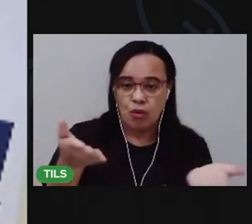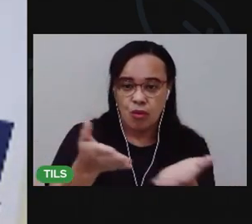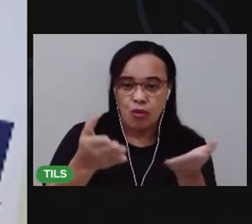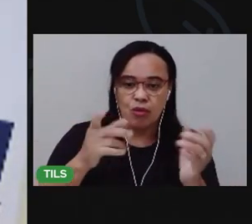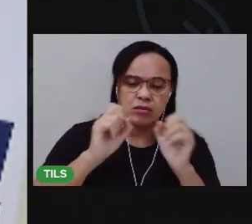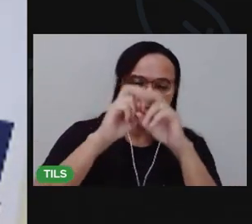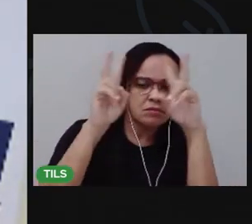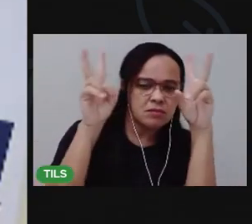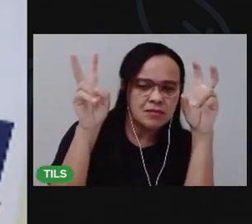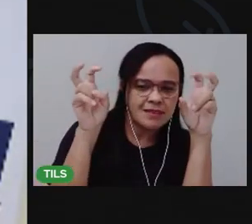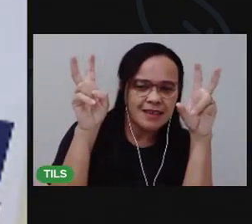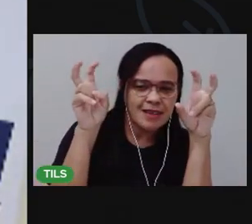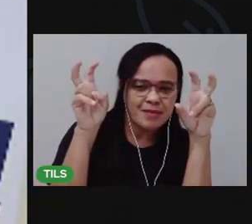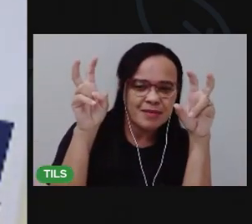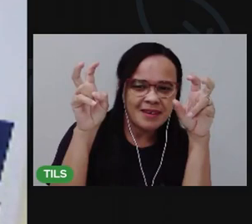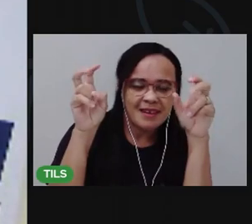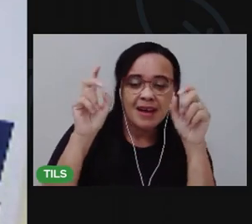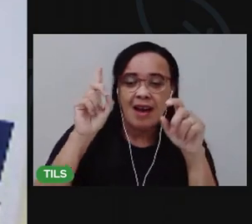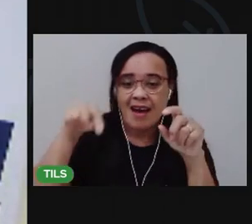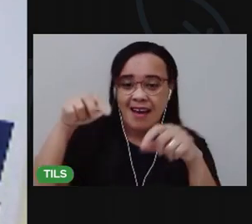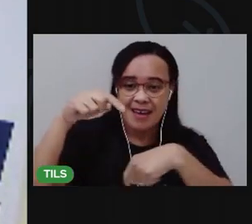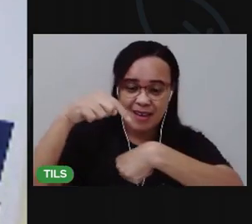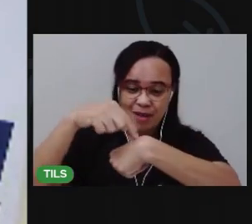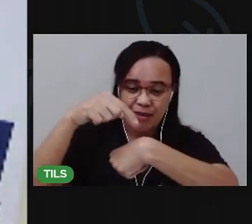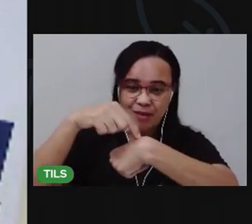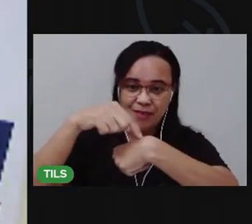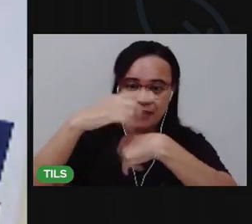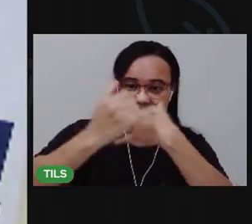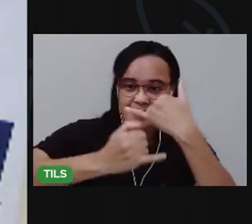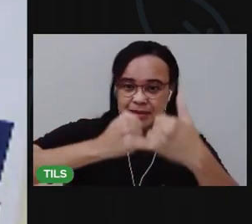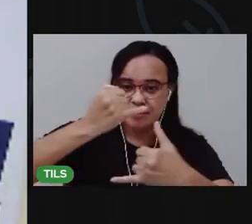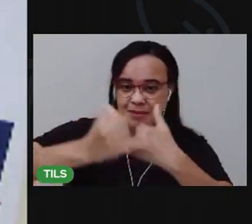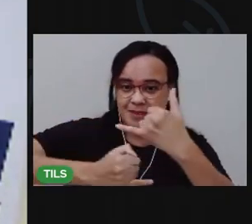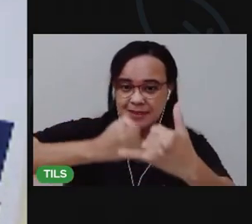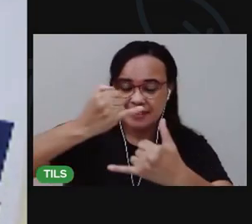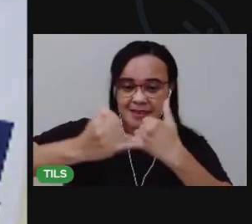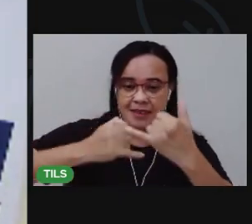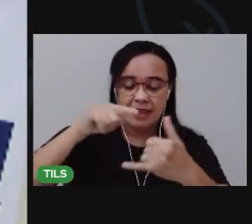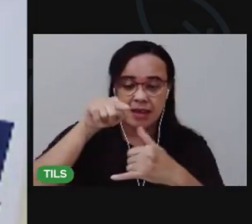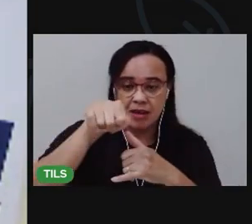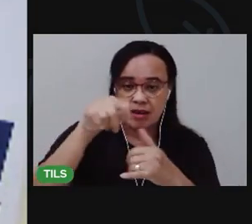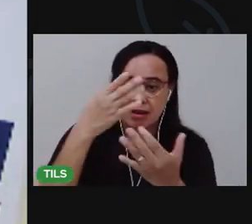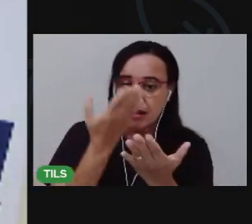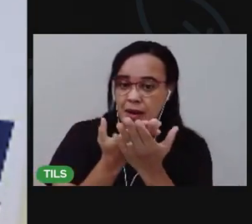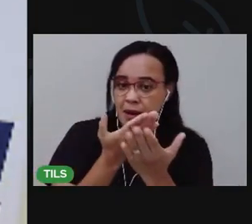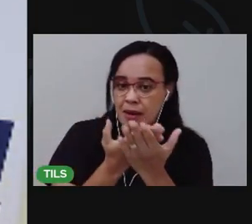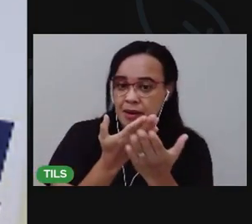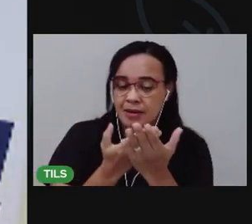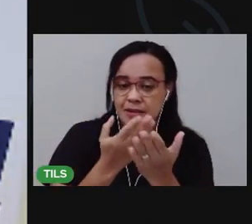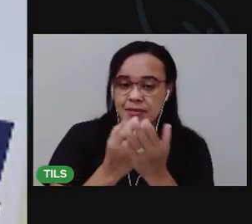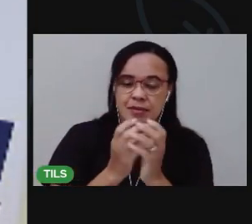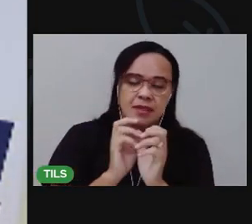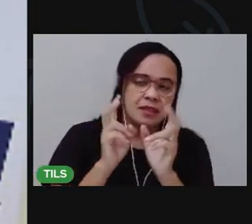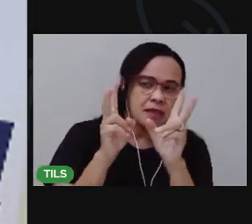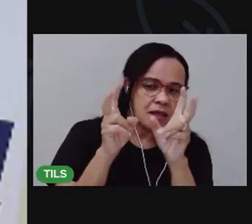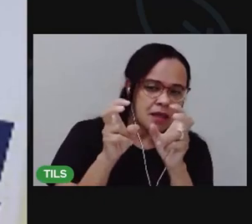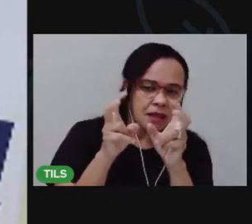tema, Hora de Brincar. Com essa aula, você vai aprender a reconhecer